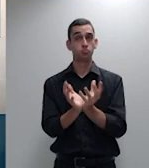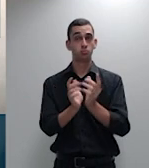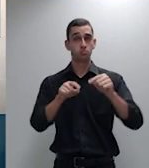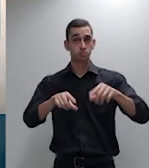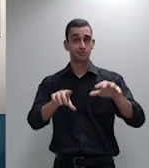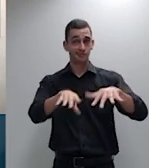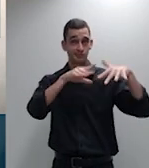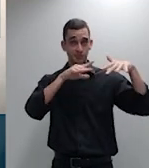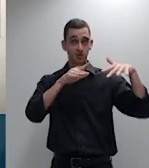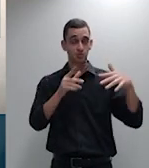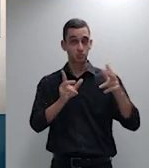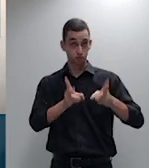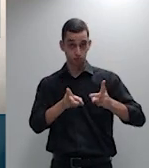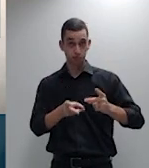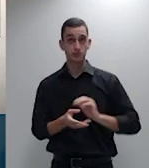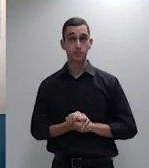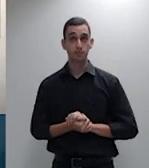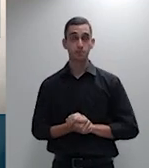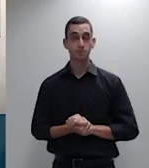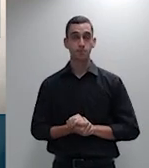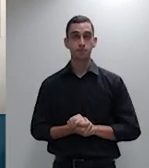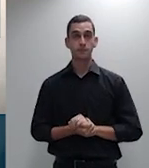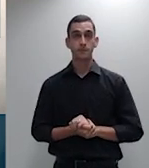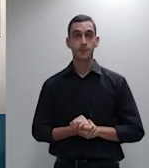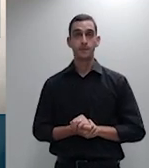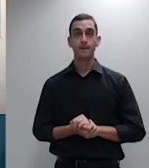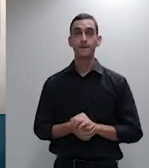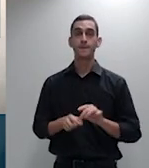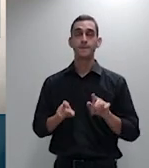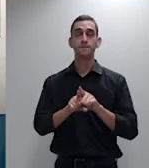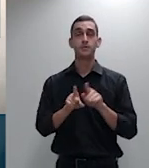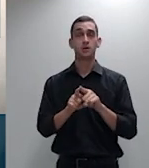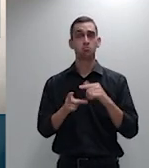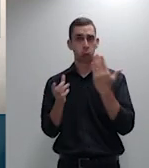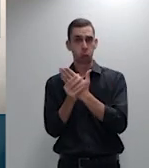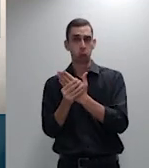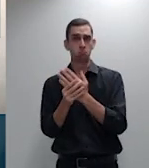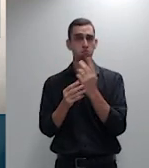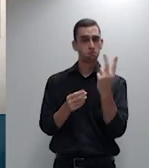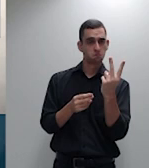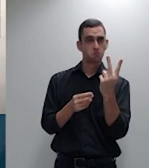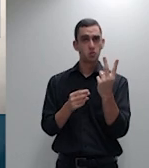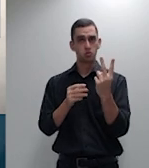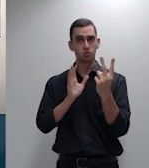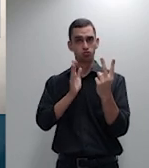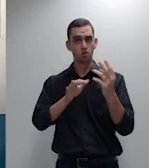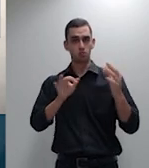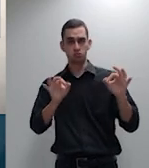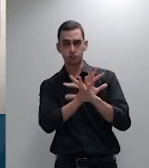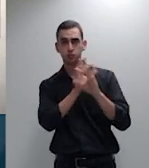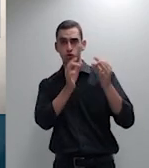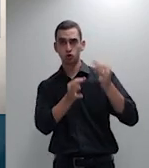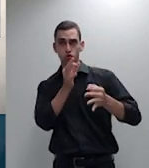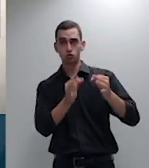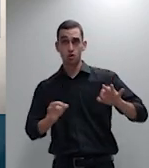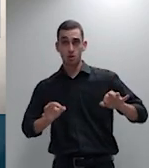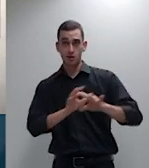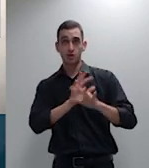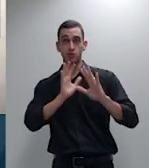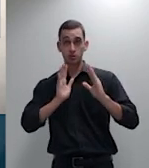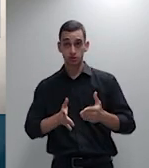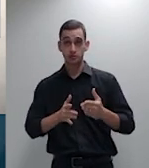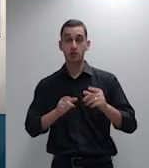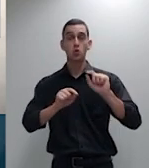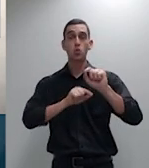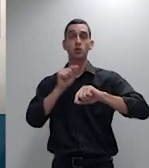vislumbram-se soluções dispares para o problema da inversão do ônus da prova pois no primeiro entendeu